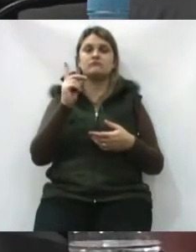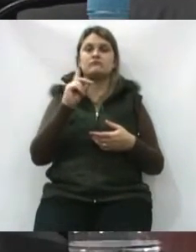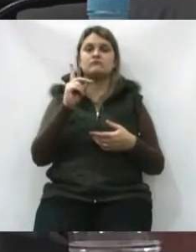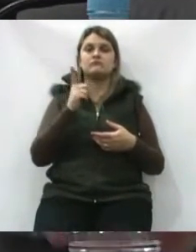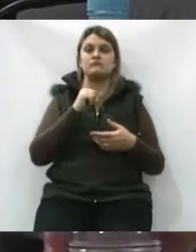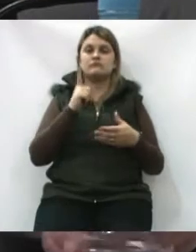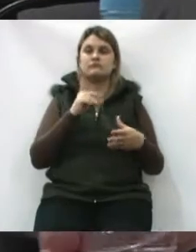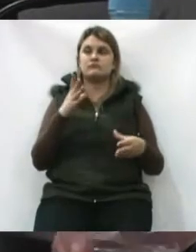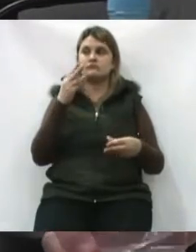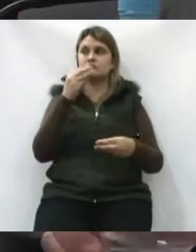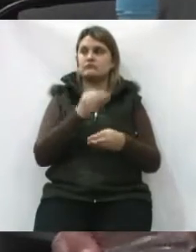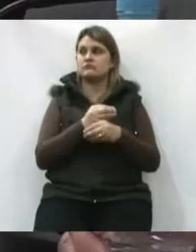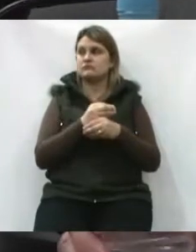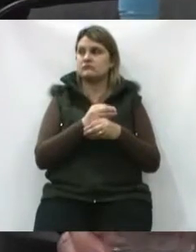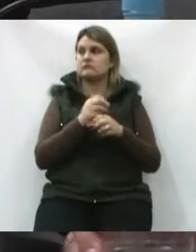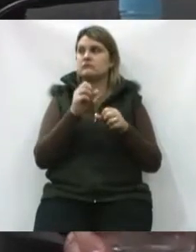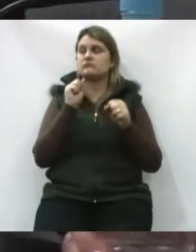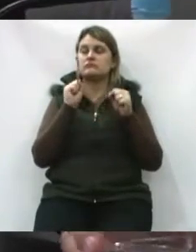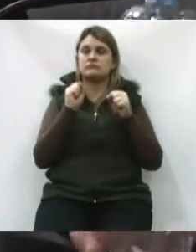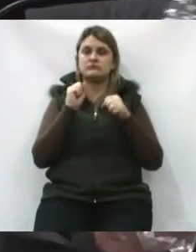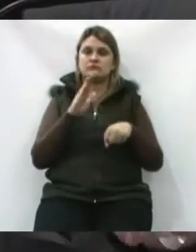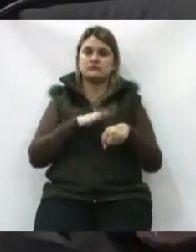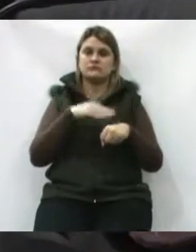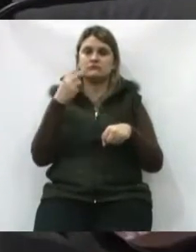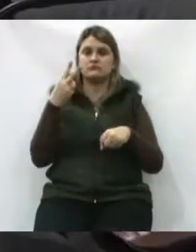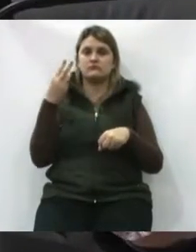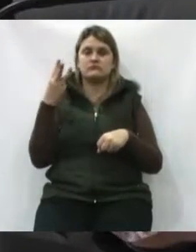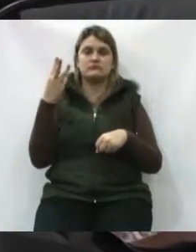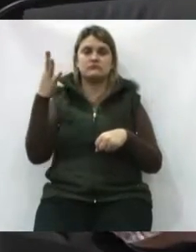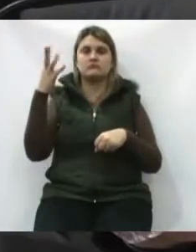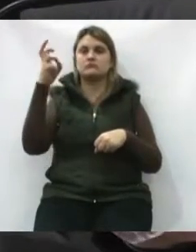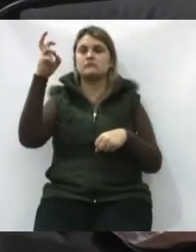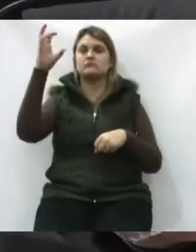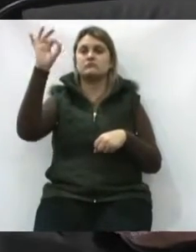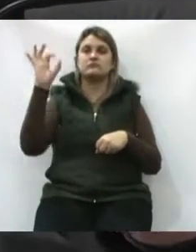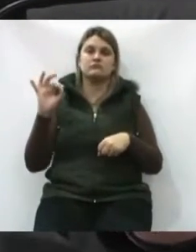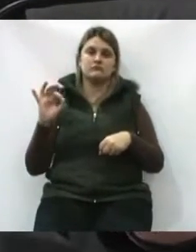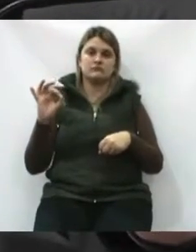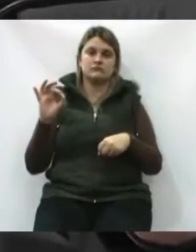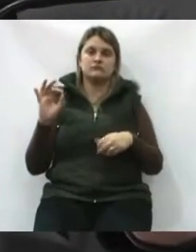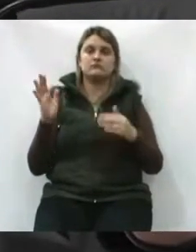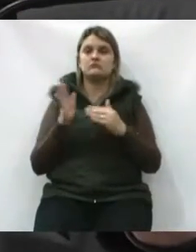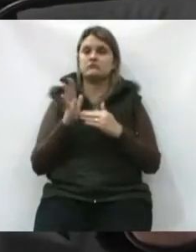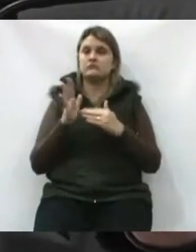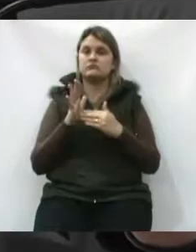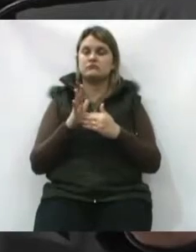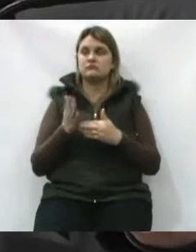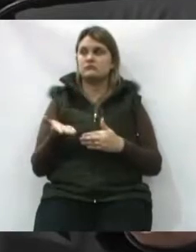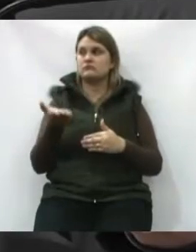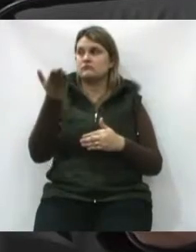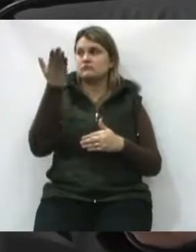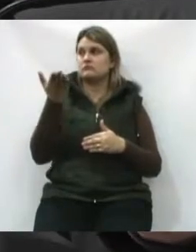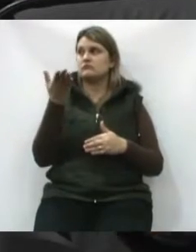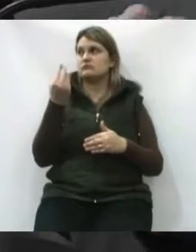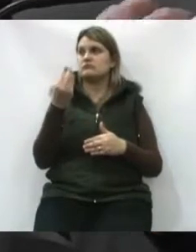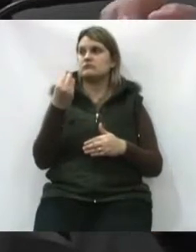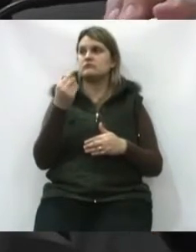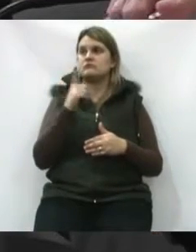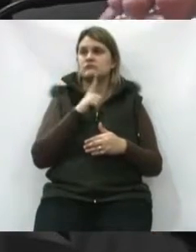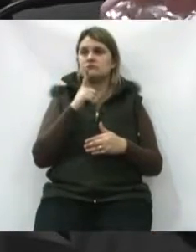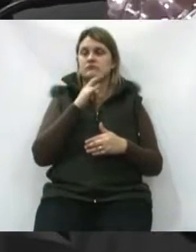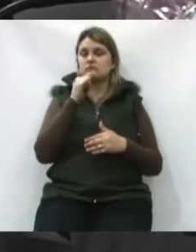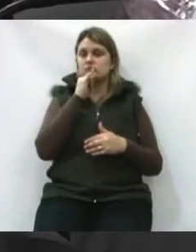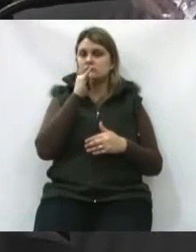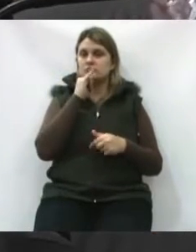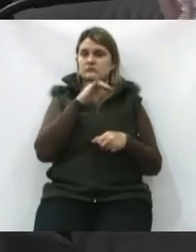estava vinculado. E sim, podia ser mais, 2%, 3%, 4%, 5%. Até dava um exemplo da